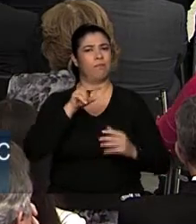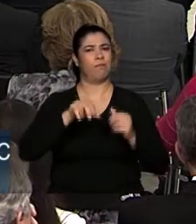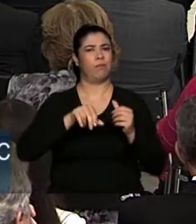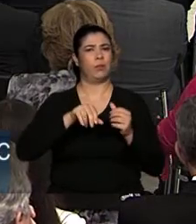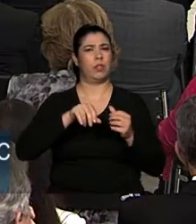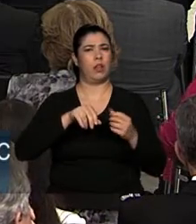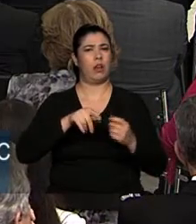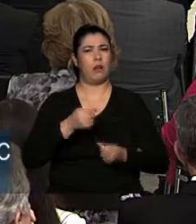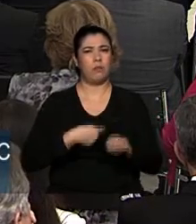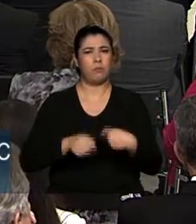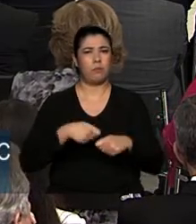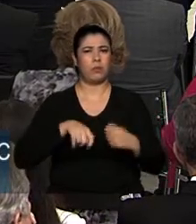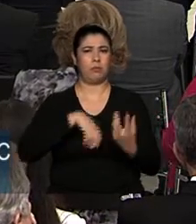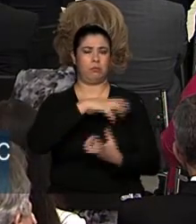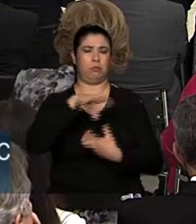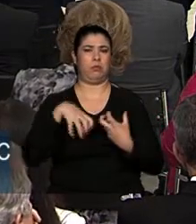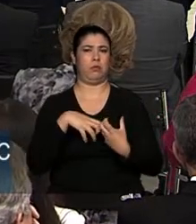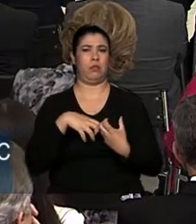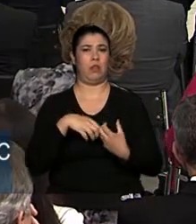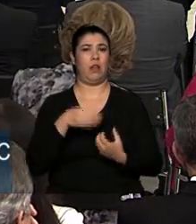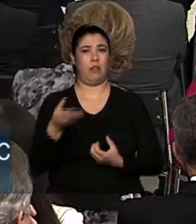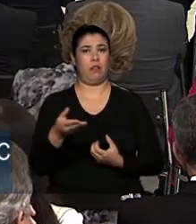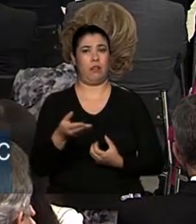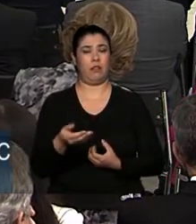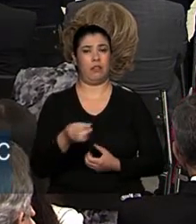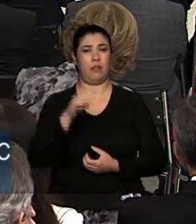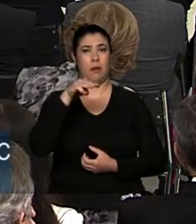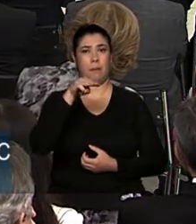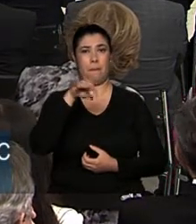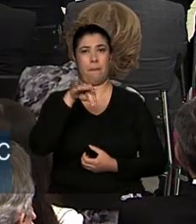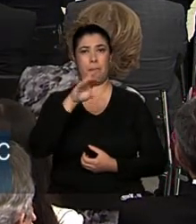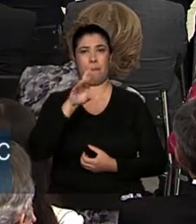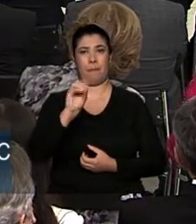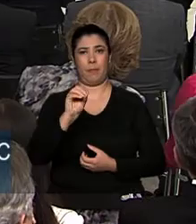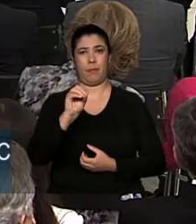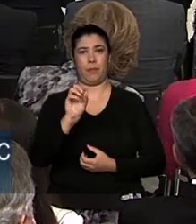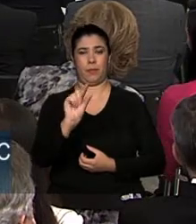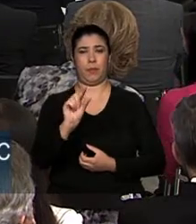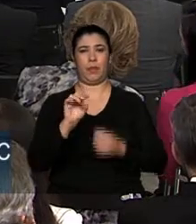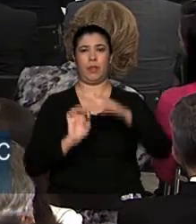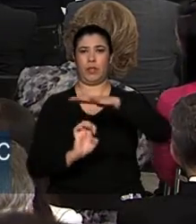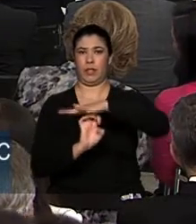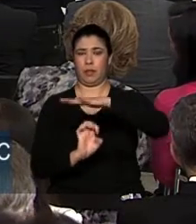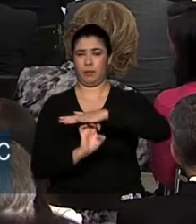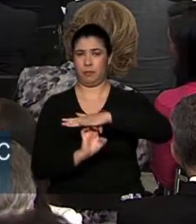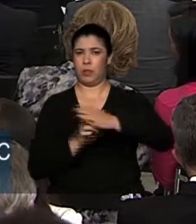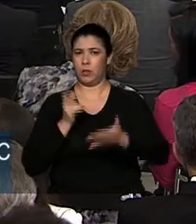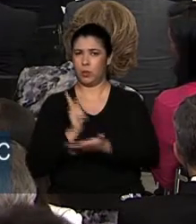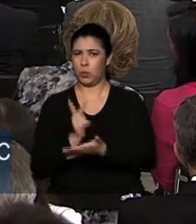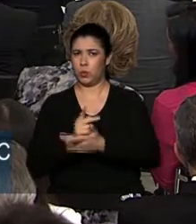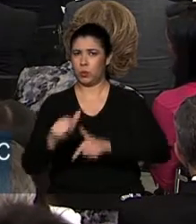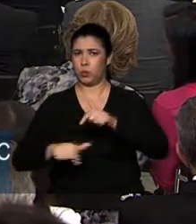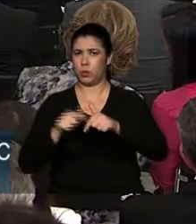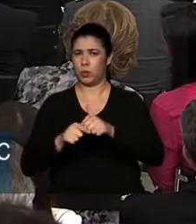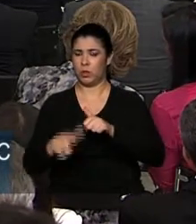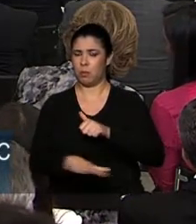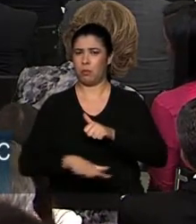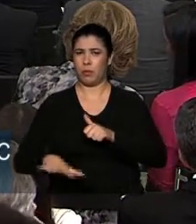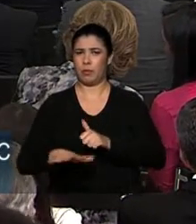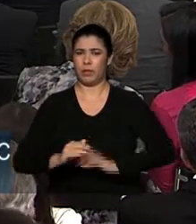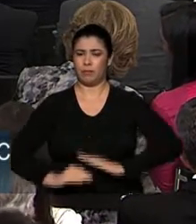a micro e pequena empresa, ela se mantém viva. Os indicadores estão mostrando. O andar de baixo está reagindo.